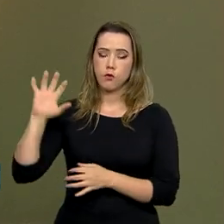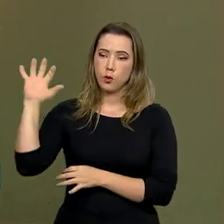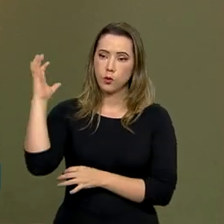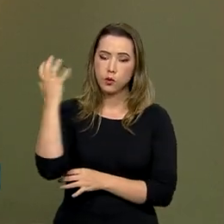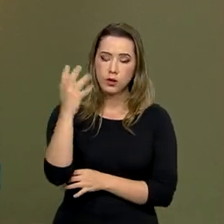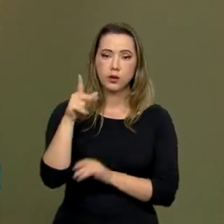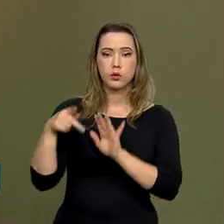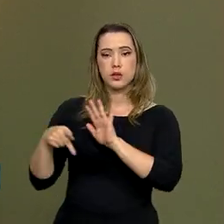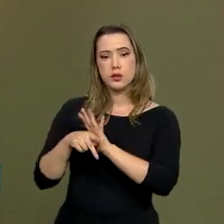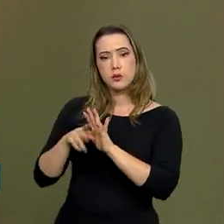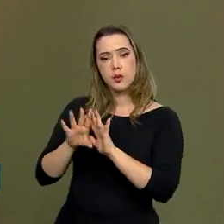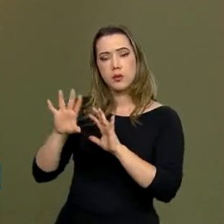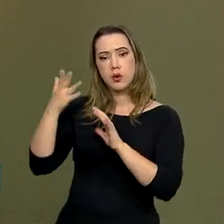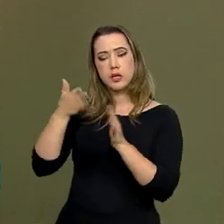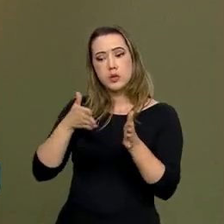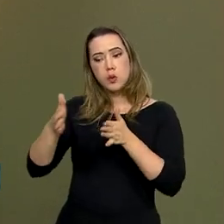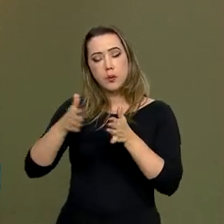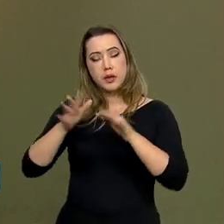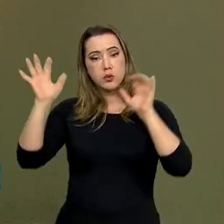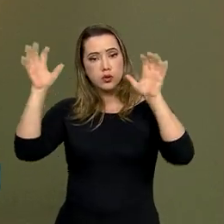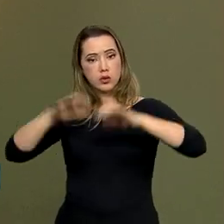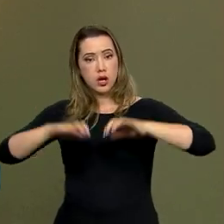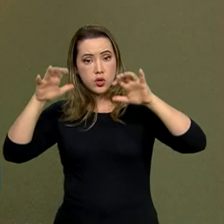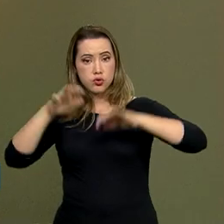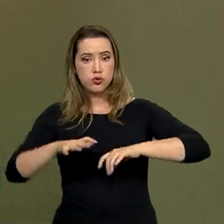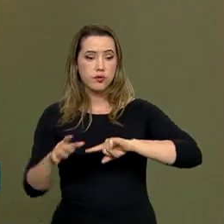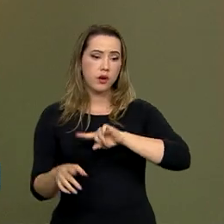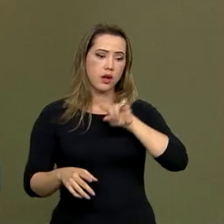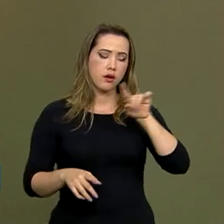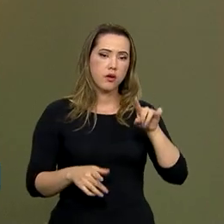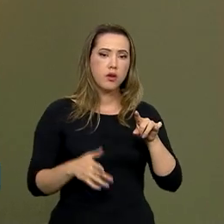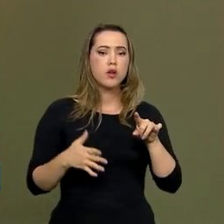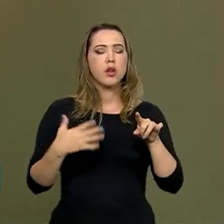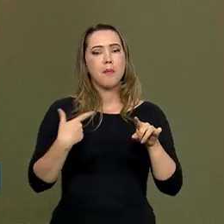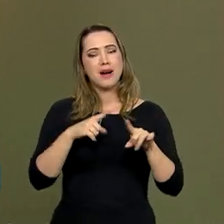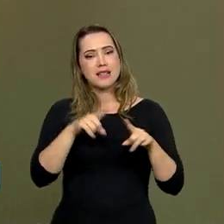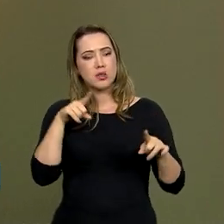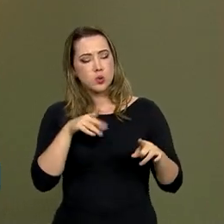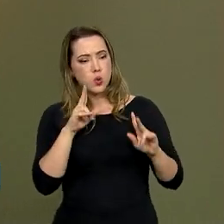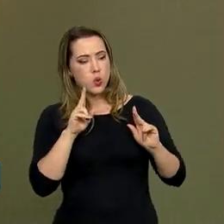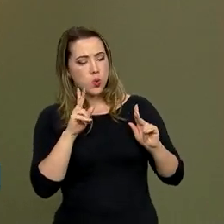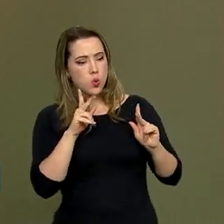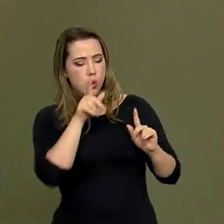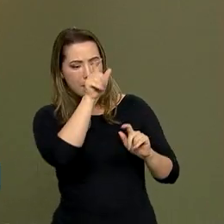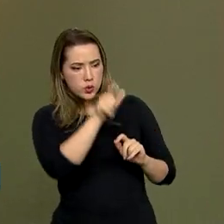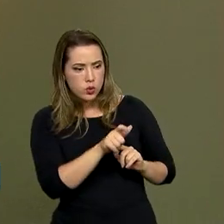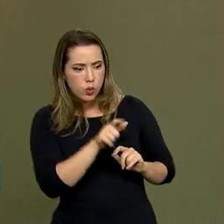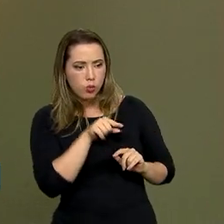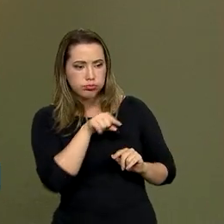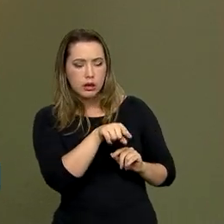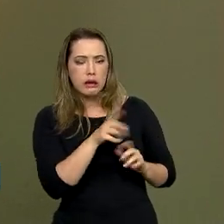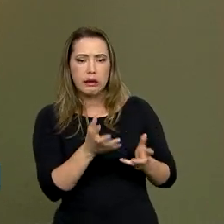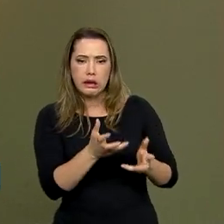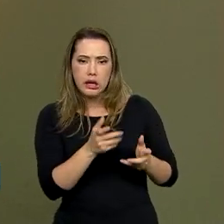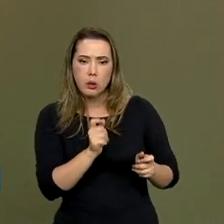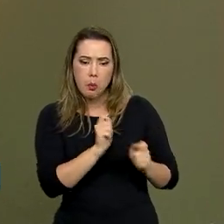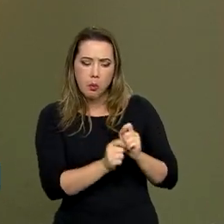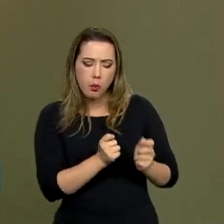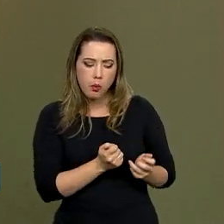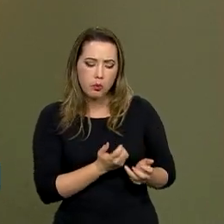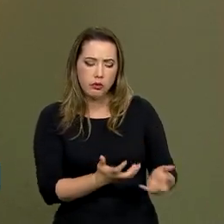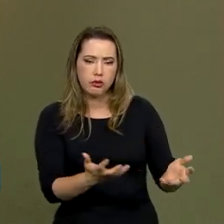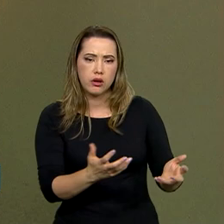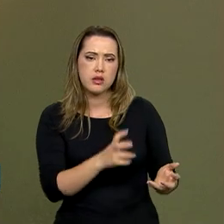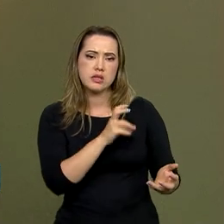chuvoso. Com a presença do homem, né? E sobretudo nos últimos 50, 60